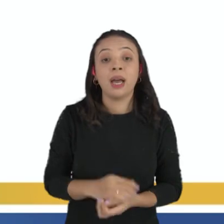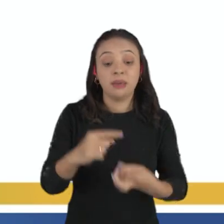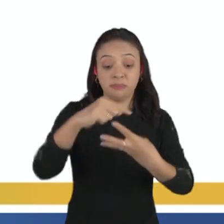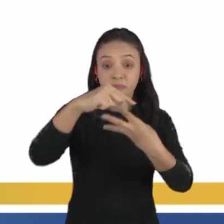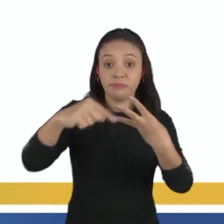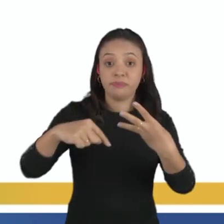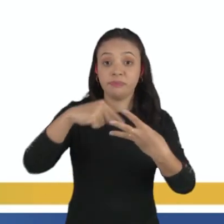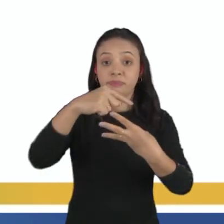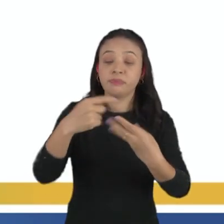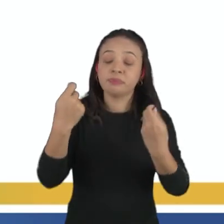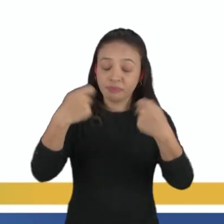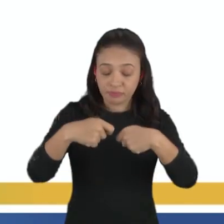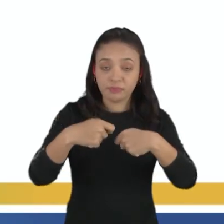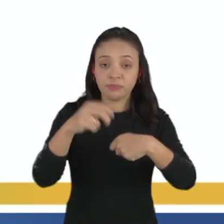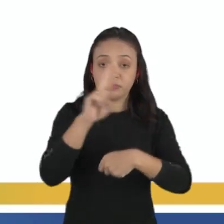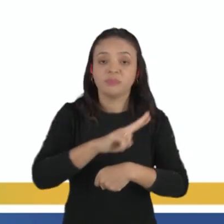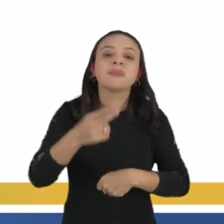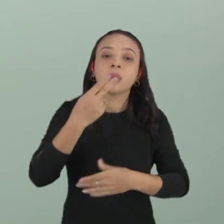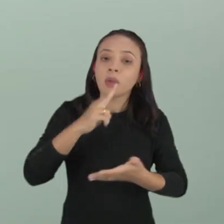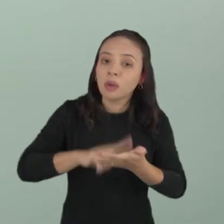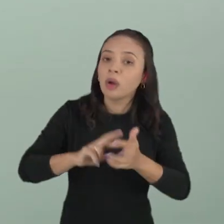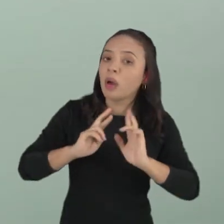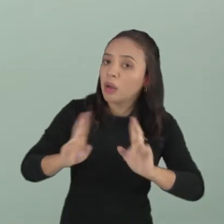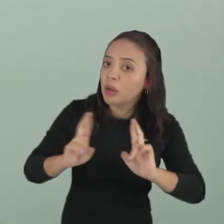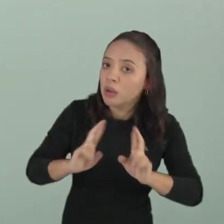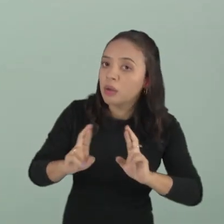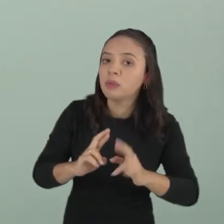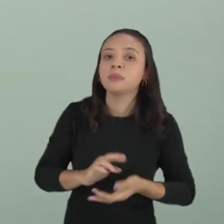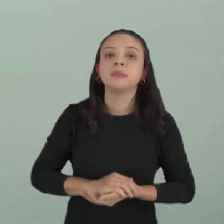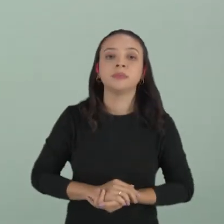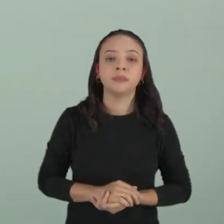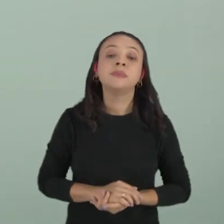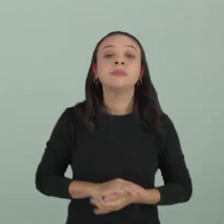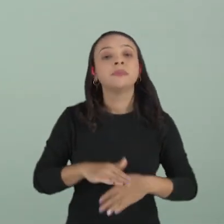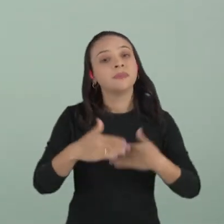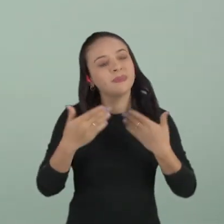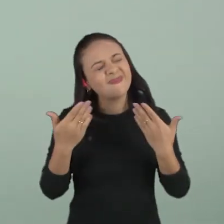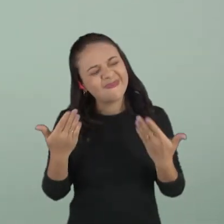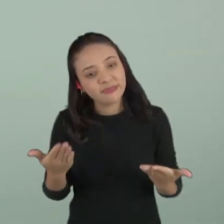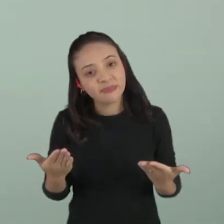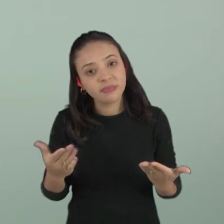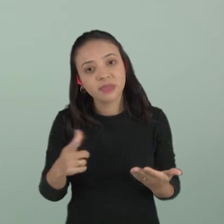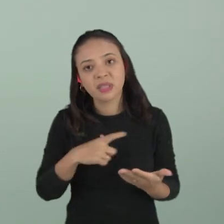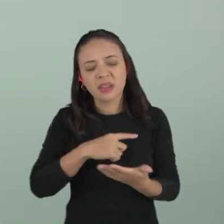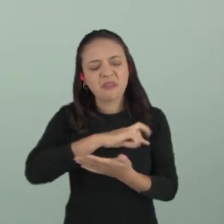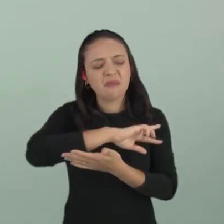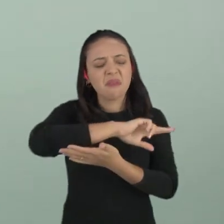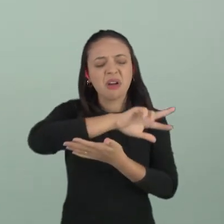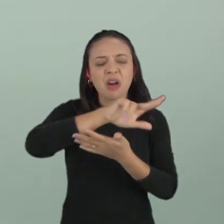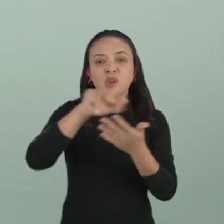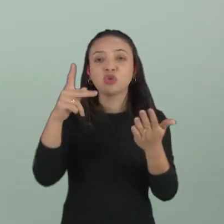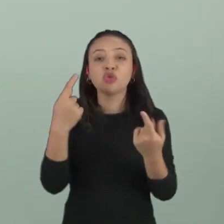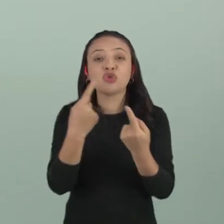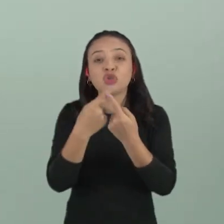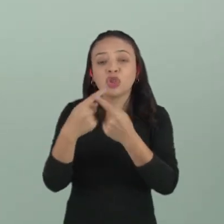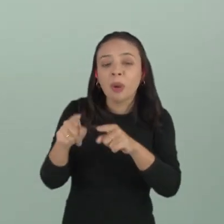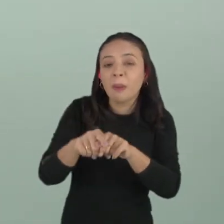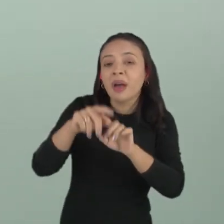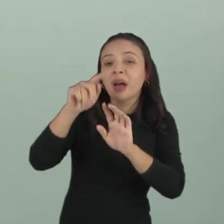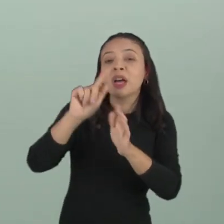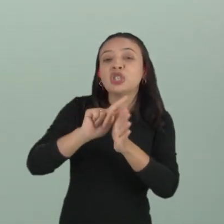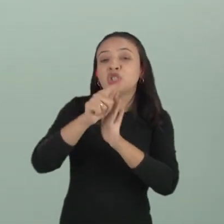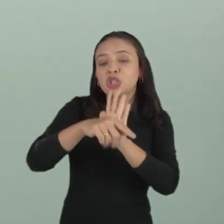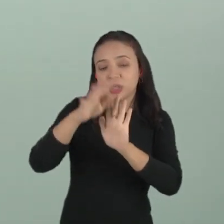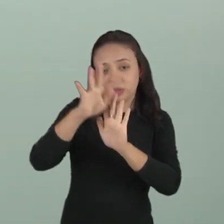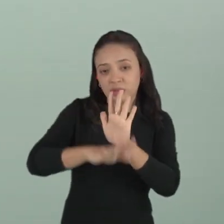situações que você pode utilizar uma carta de reclamação. E é isso, gente, nós temos tantos gêneros textuais, a